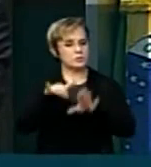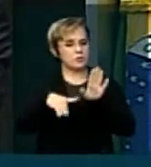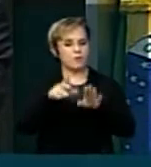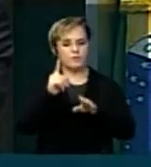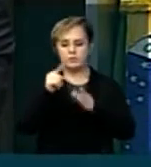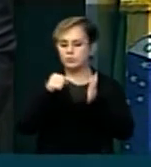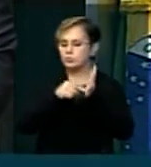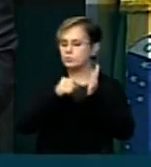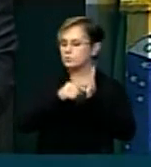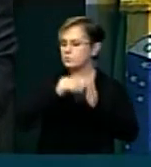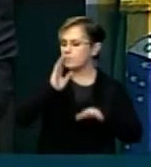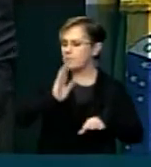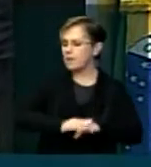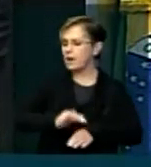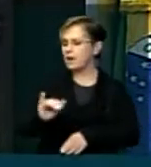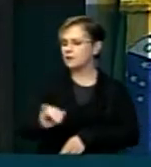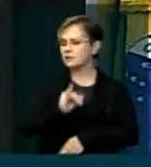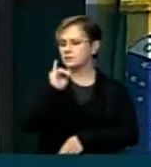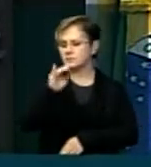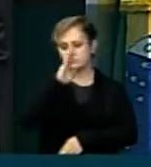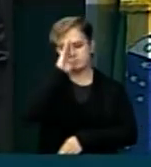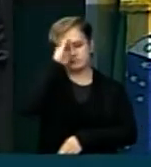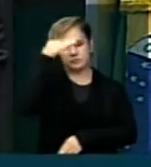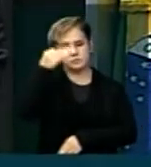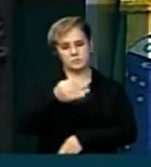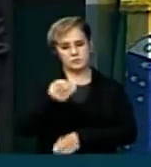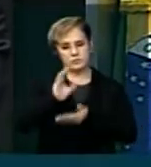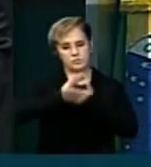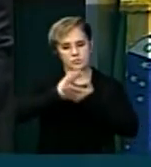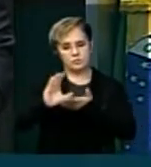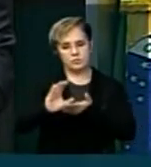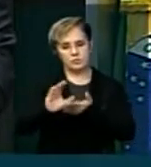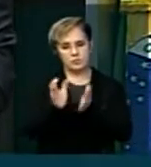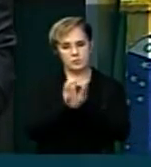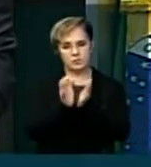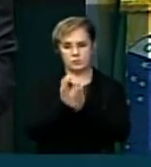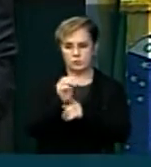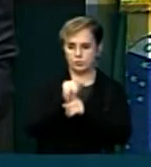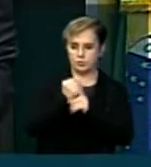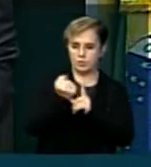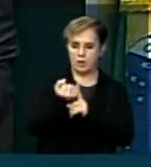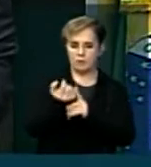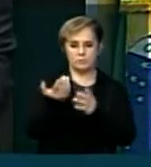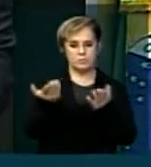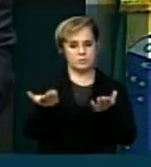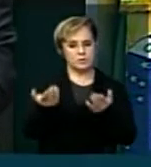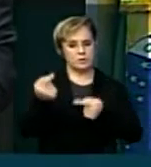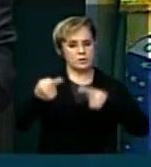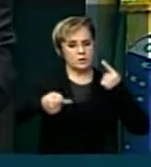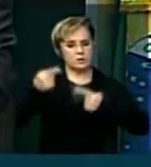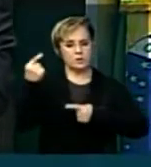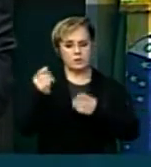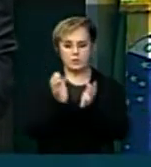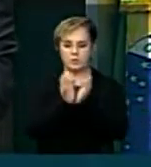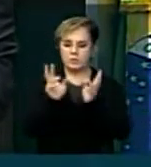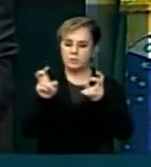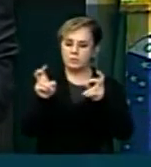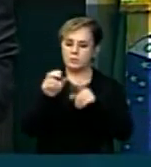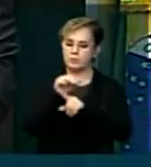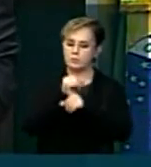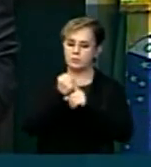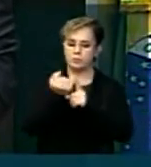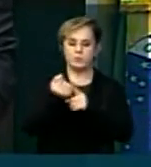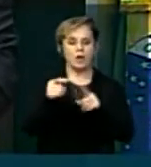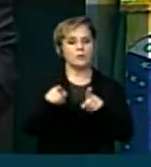pontos mais corretos, investir em áreas sociais. E, ao discutir áreas sociais, sem dúvida nenhuma,